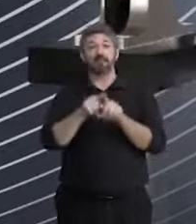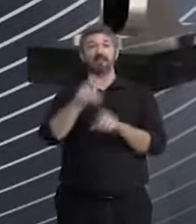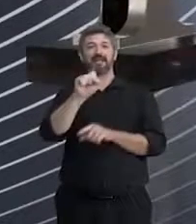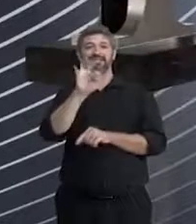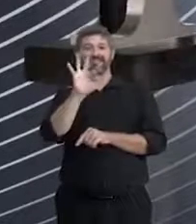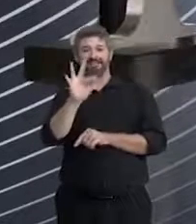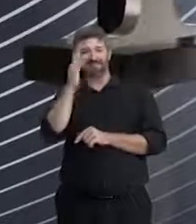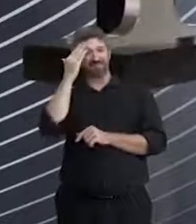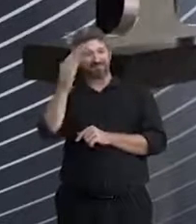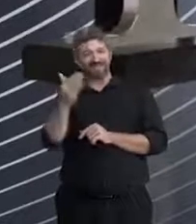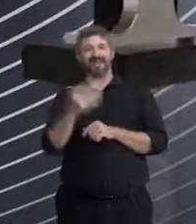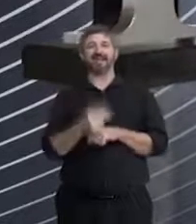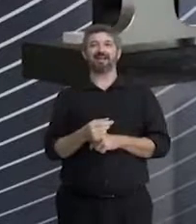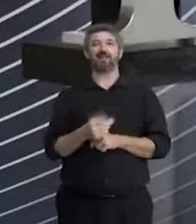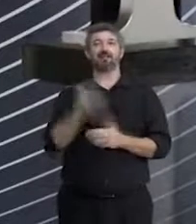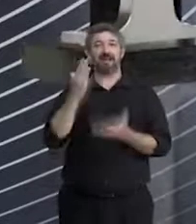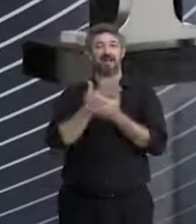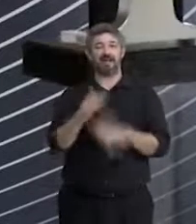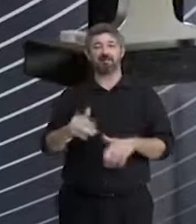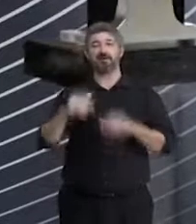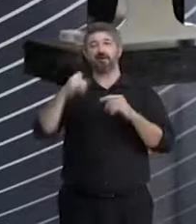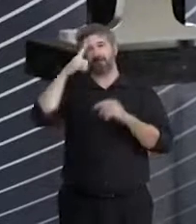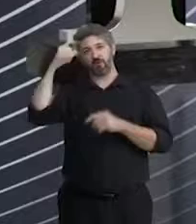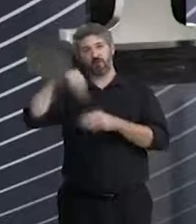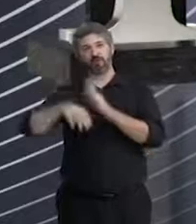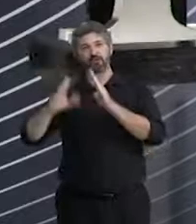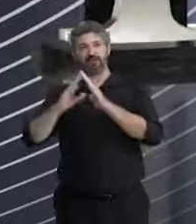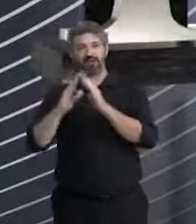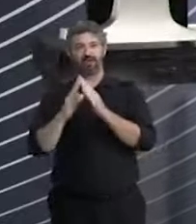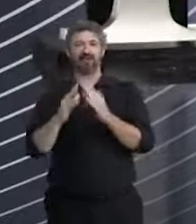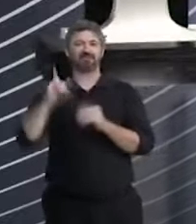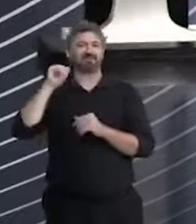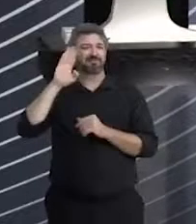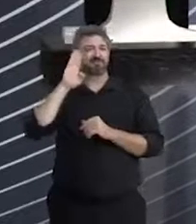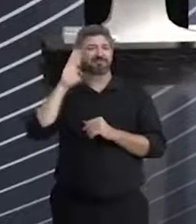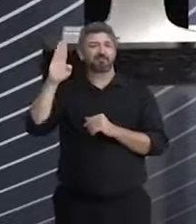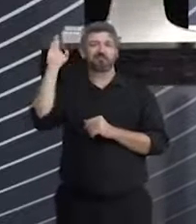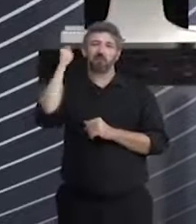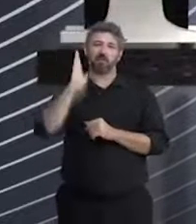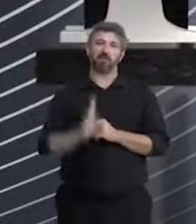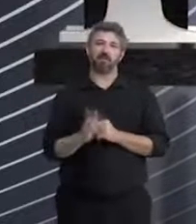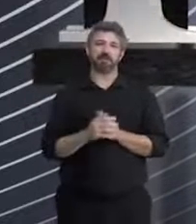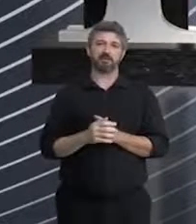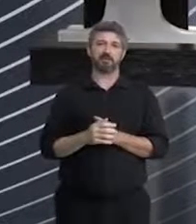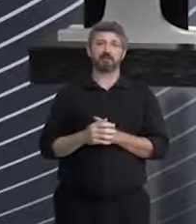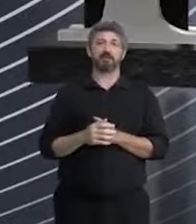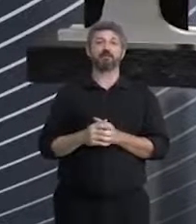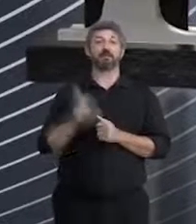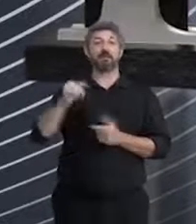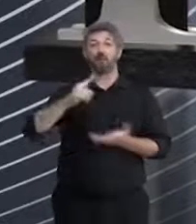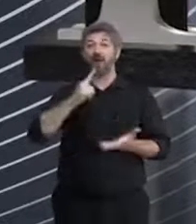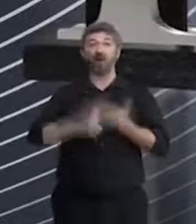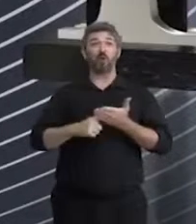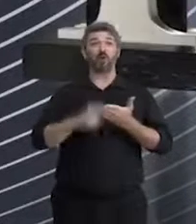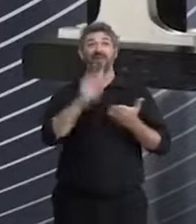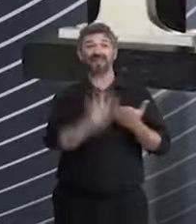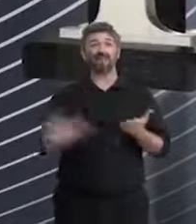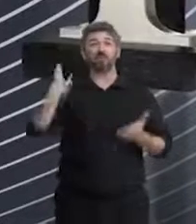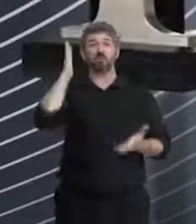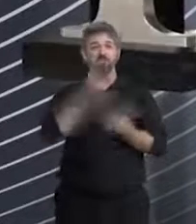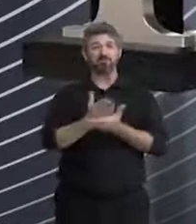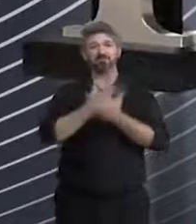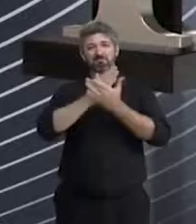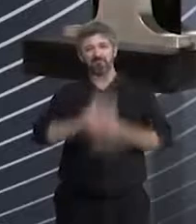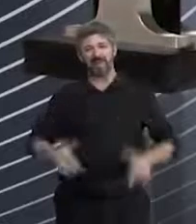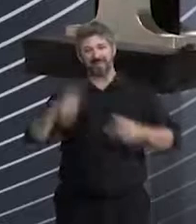essa pauta do fim da violência doméstica como pauta principal do Brasil. Tem que ser um pacto nacional pelo fim desse